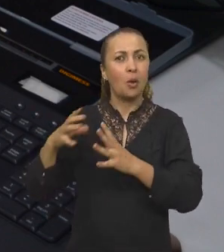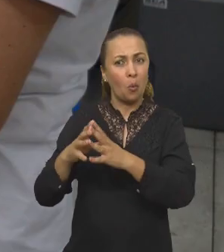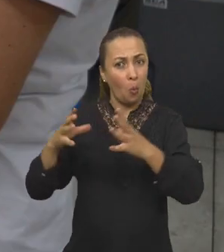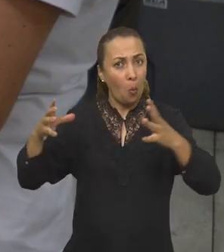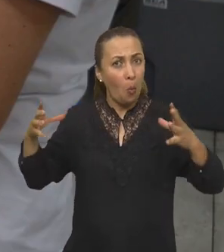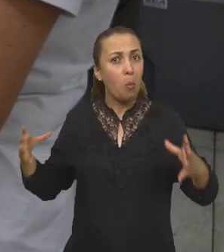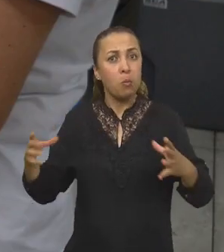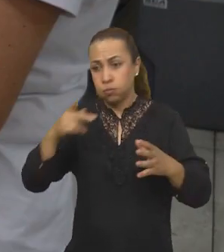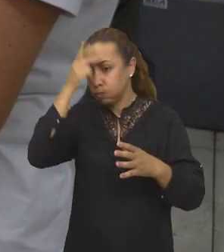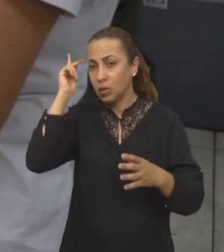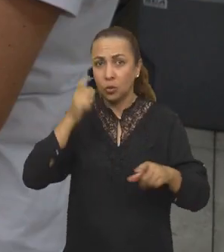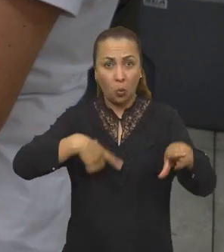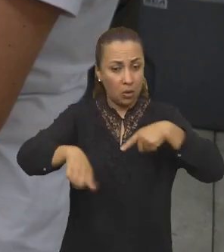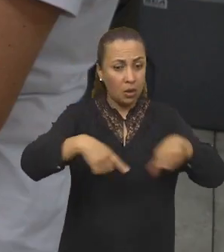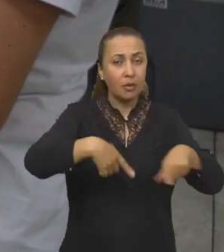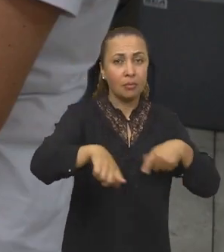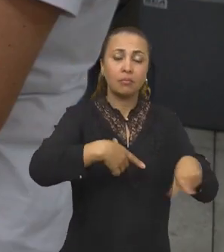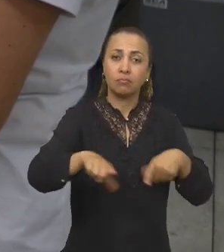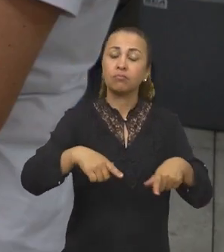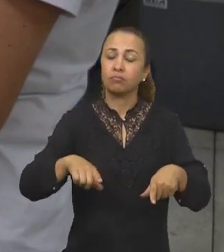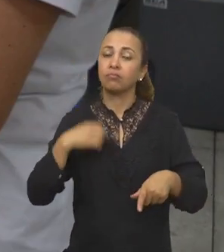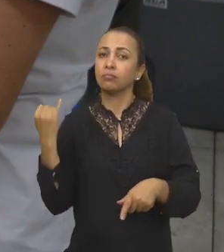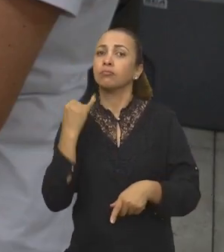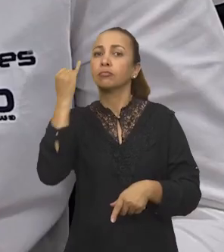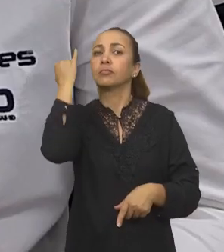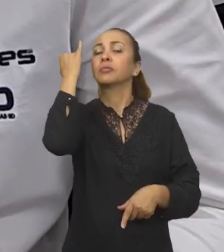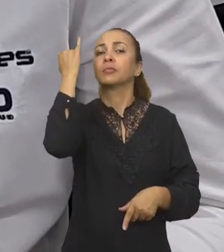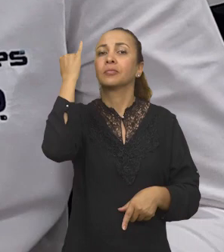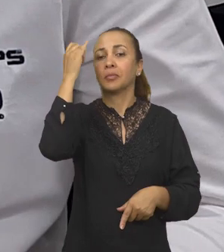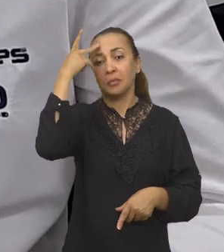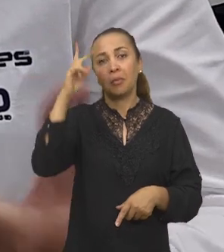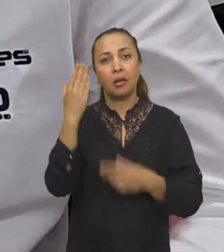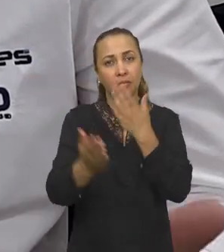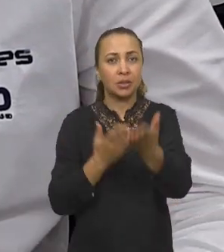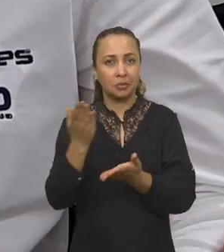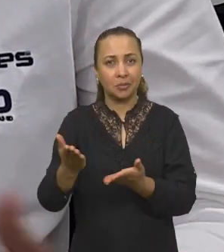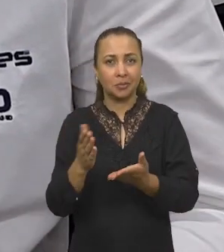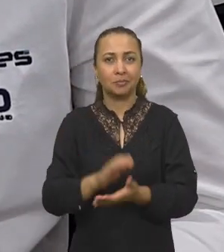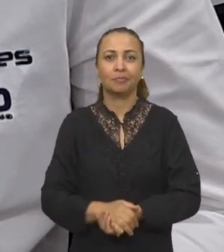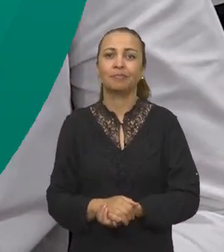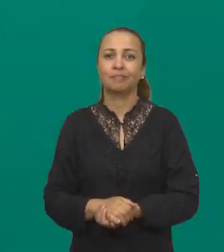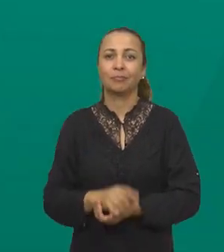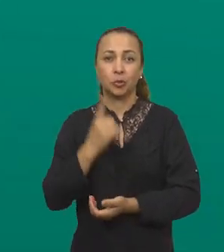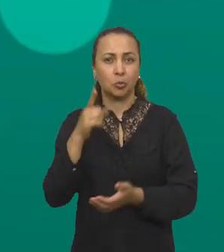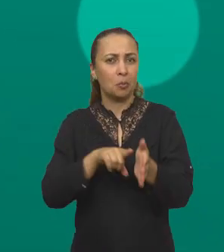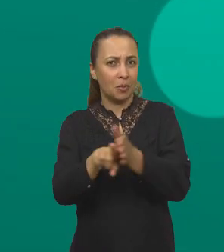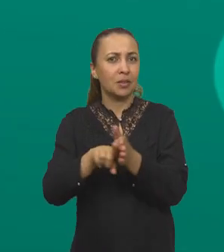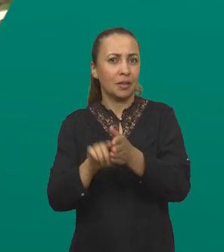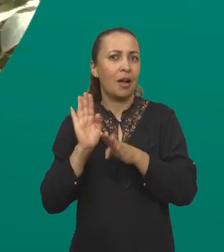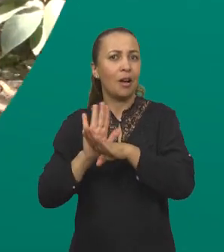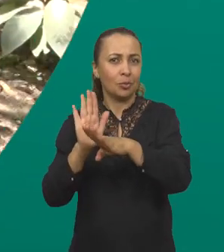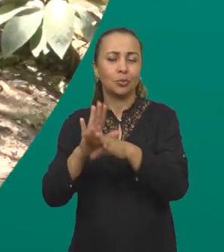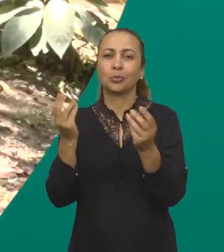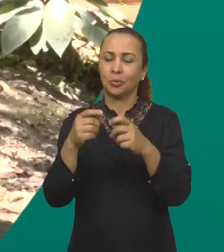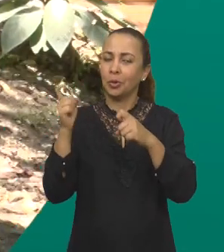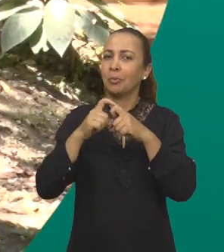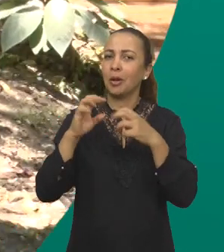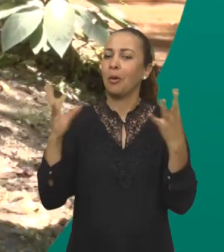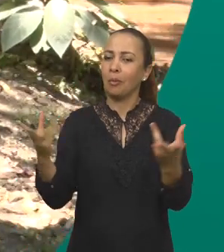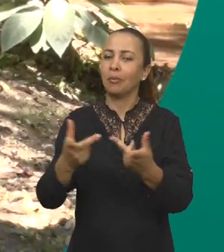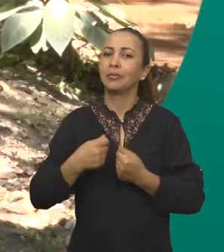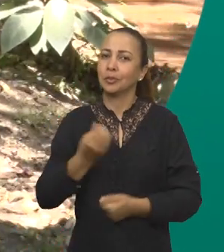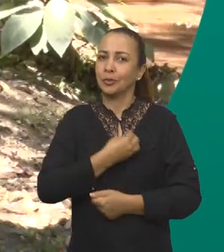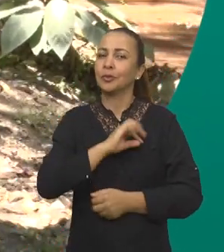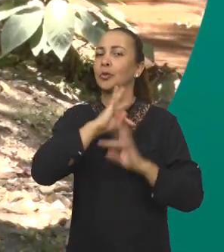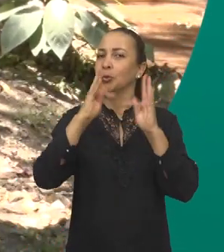equipe bem maior, bem maior trabalhando nessa guia, nesse caso real. Uma pesquisa que contribui muito para